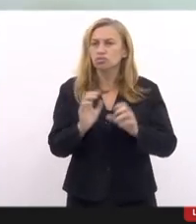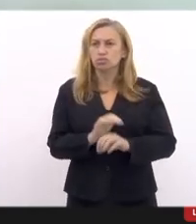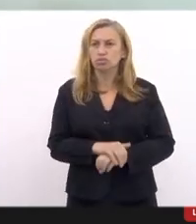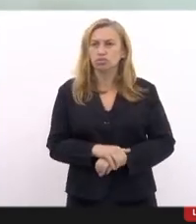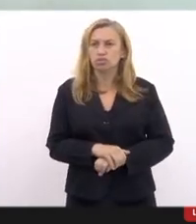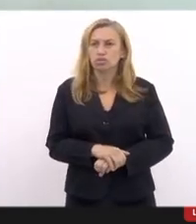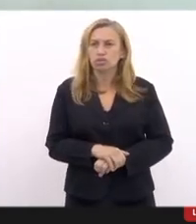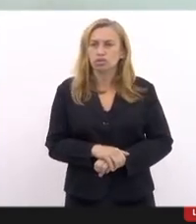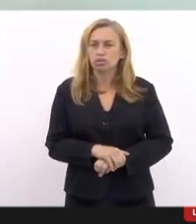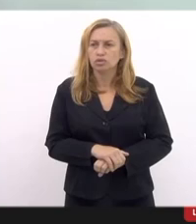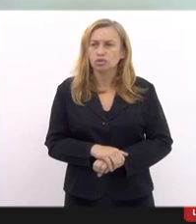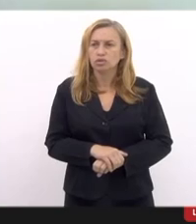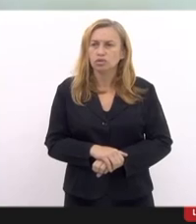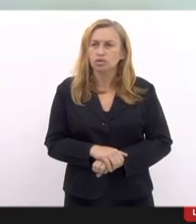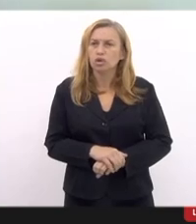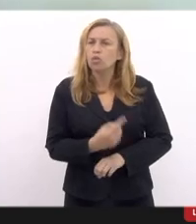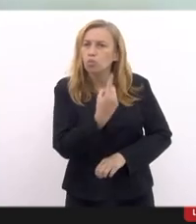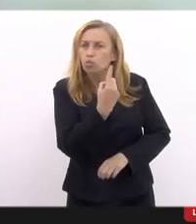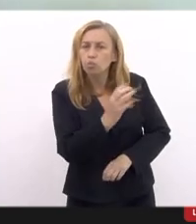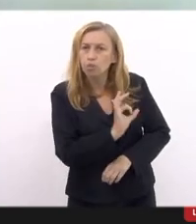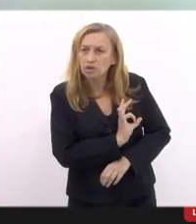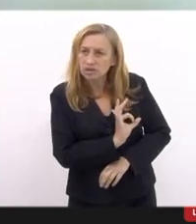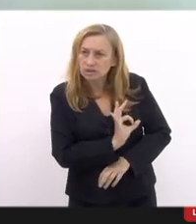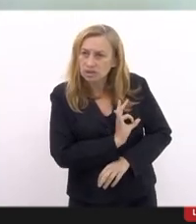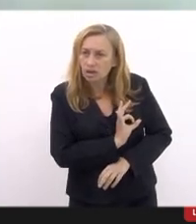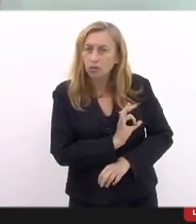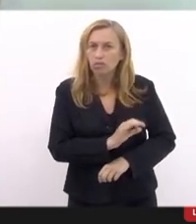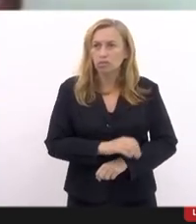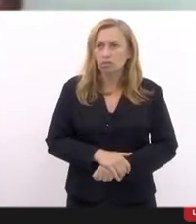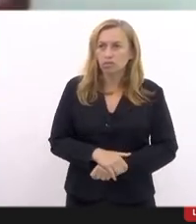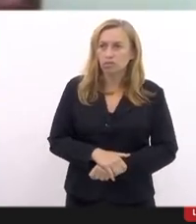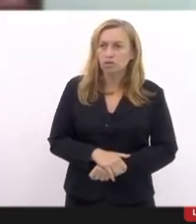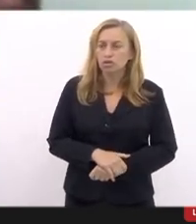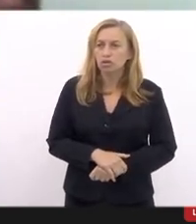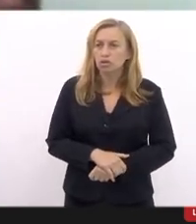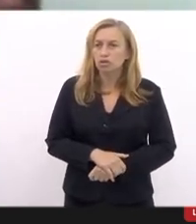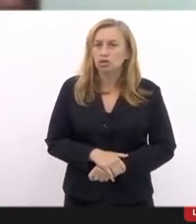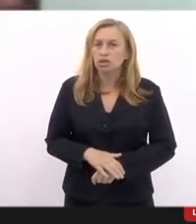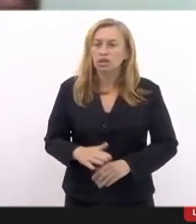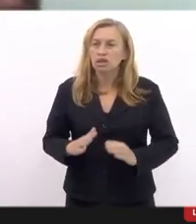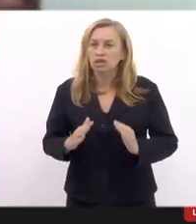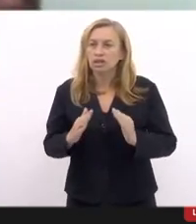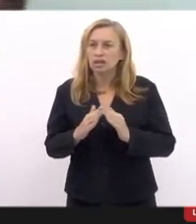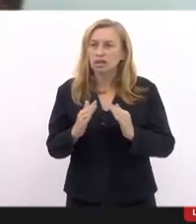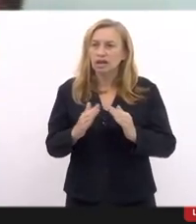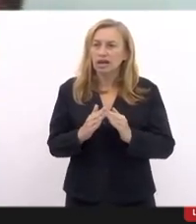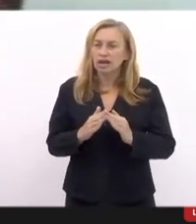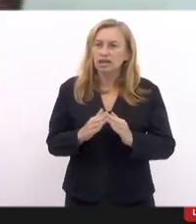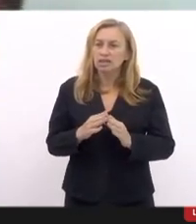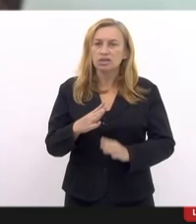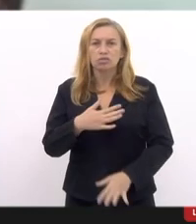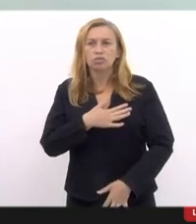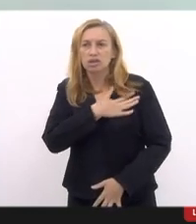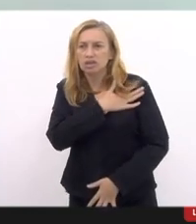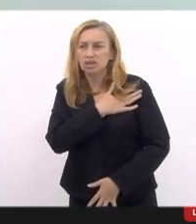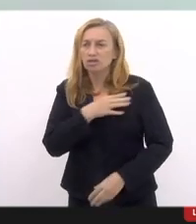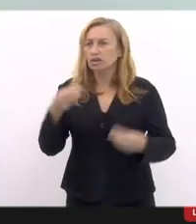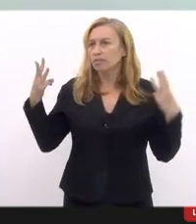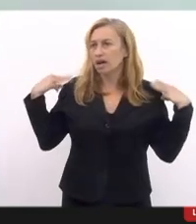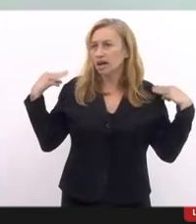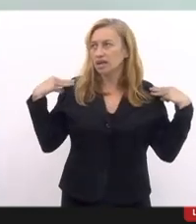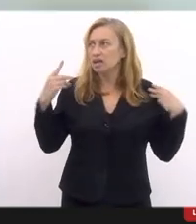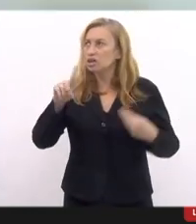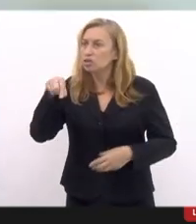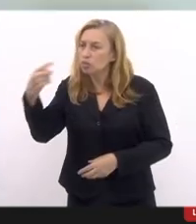um policial de folga, um militar da marinha, uma outra